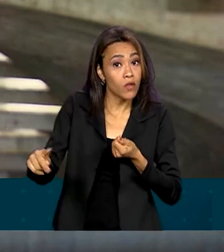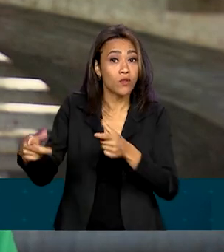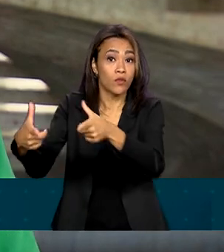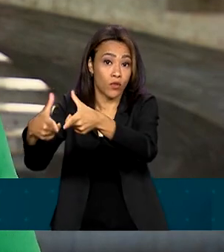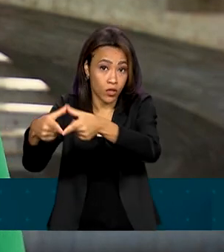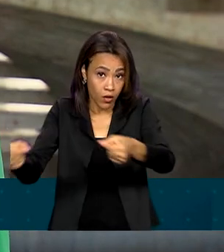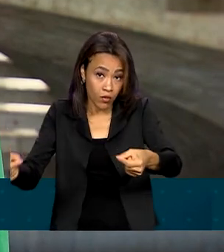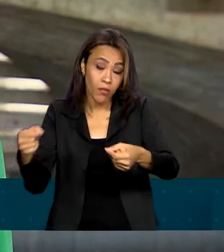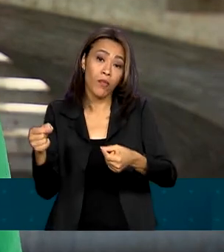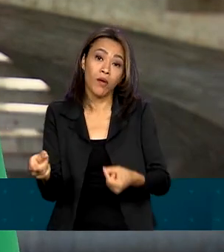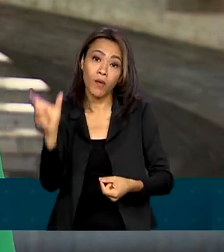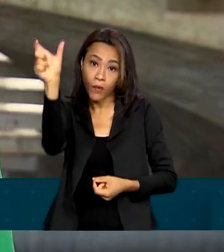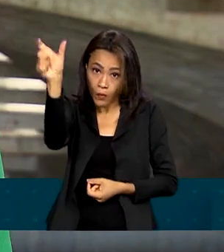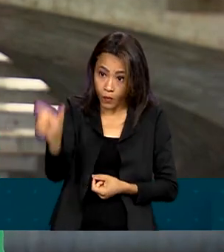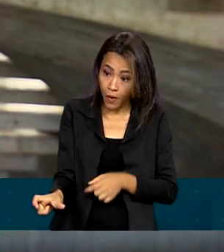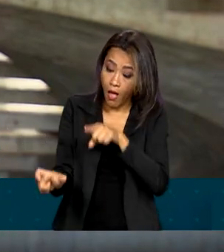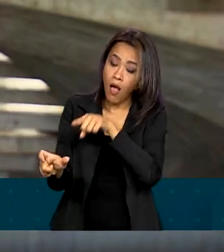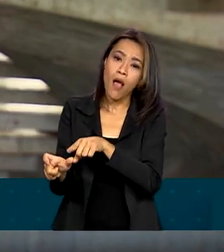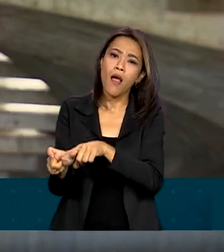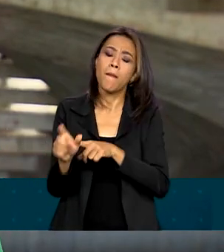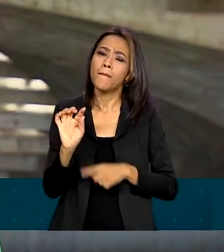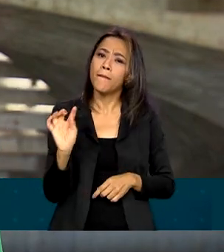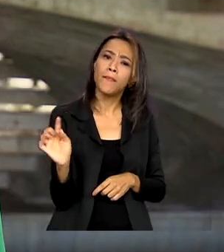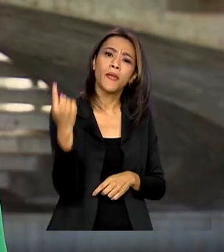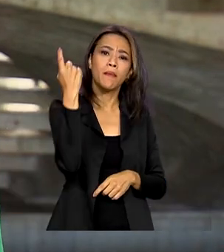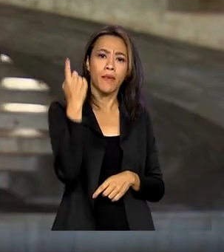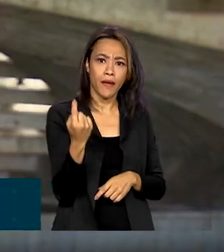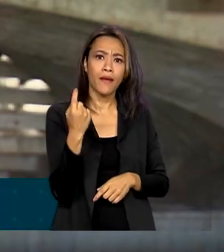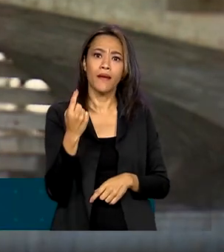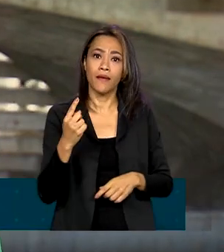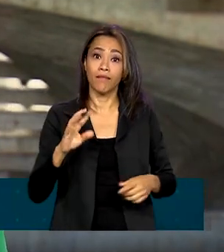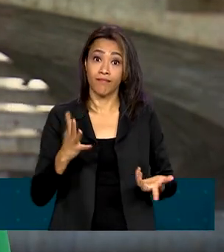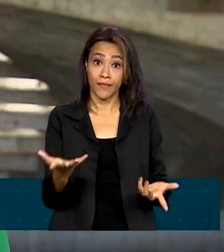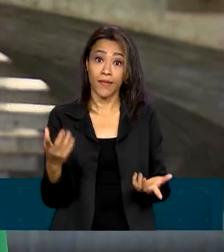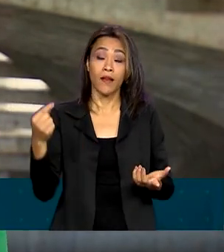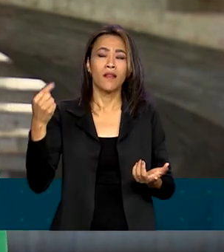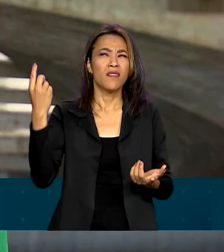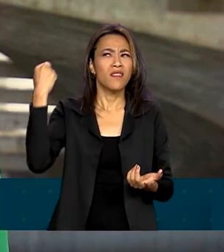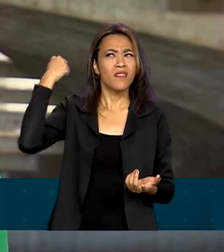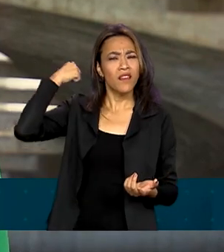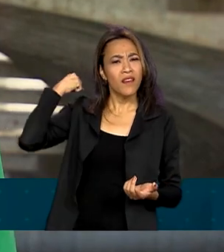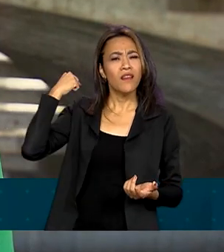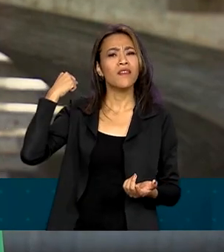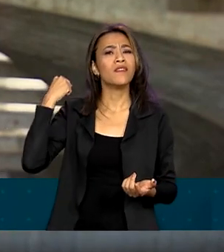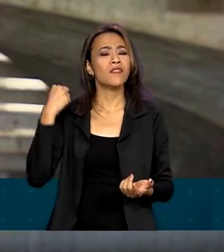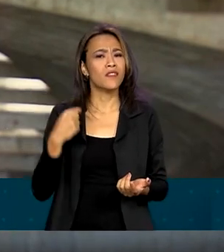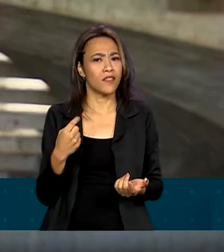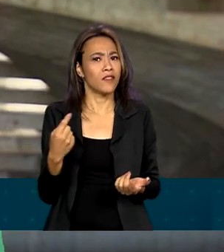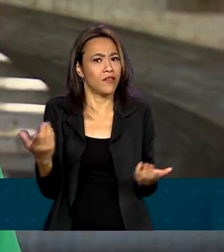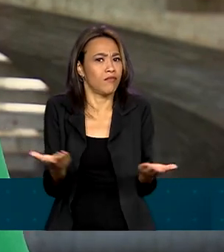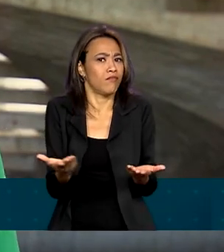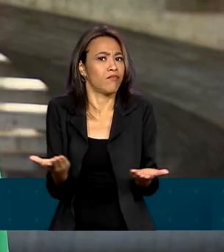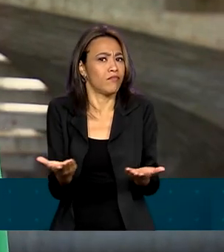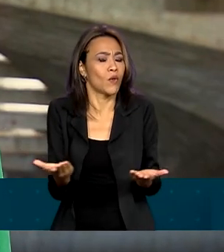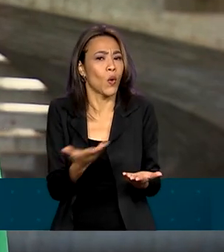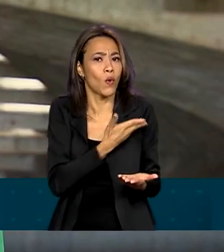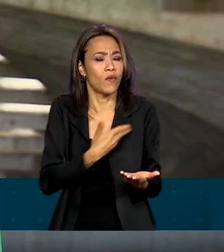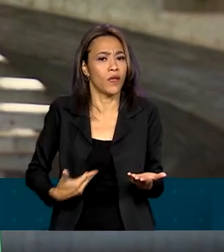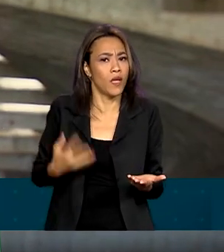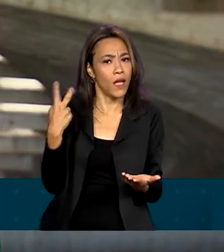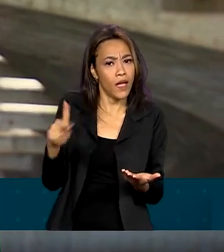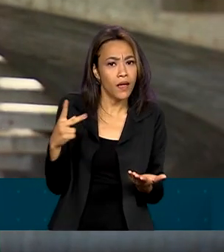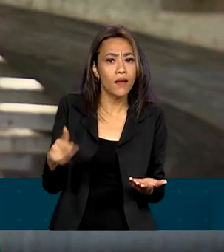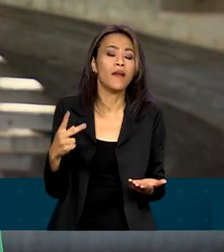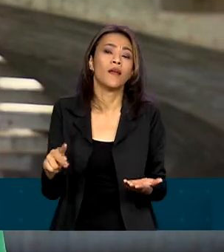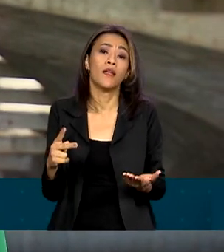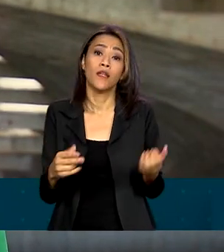Yoshimasa Hayashi, é a primeira realizada por chanceler estrangeiro desde o início do atual governo. Ele e o ministro